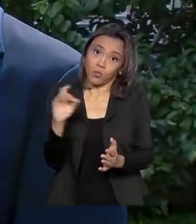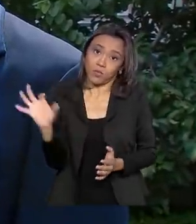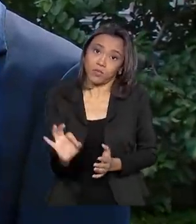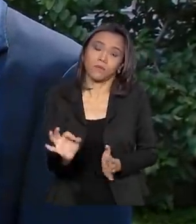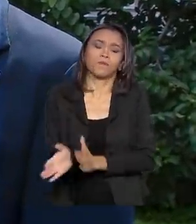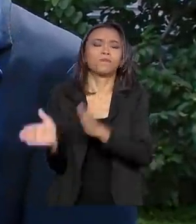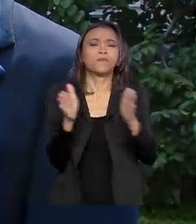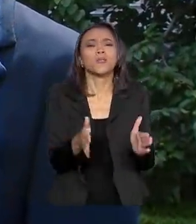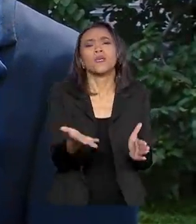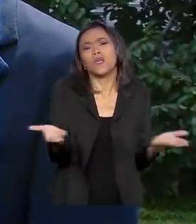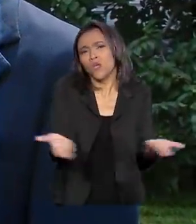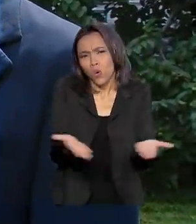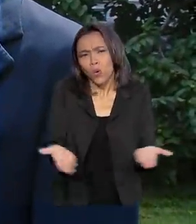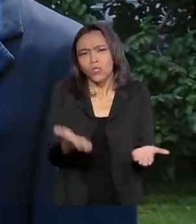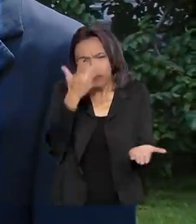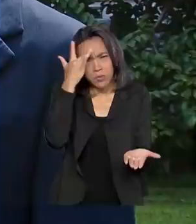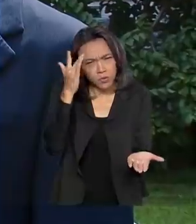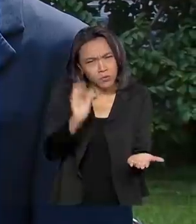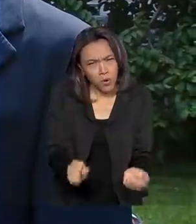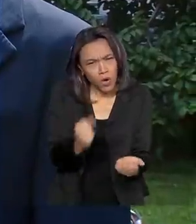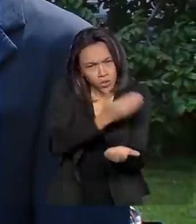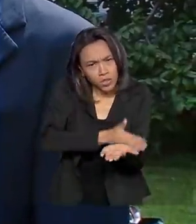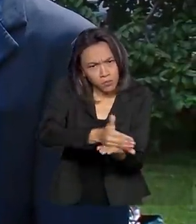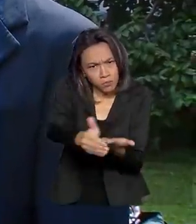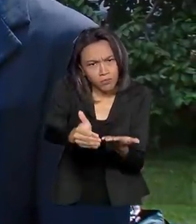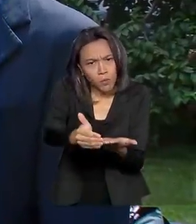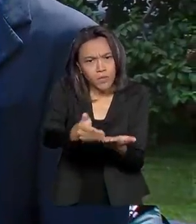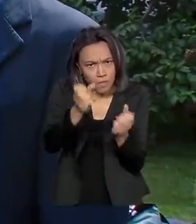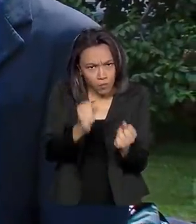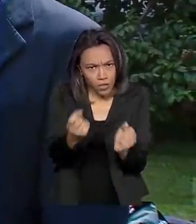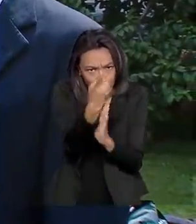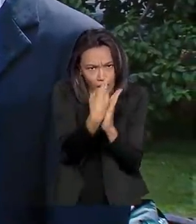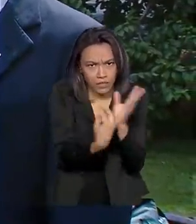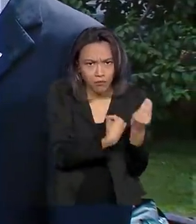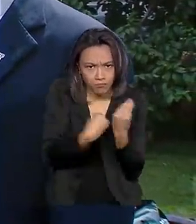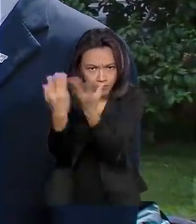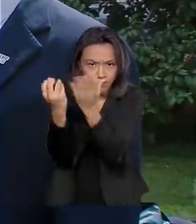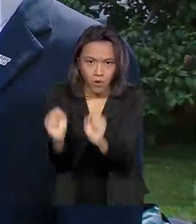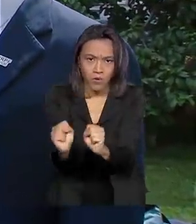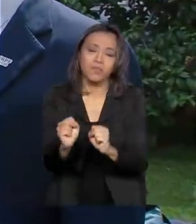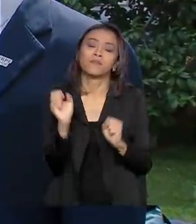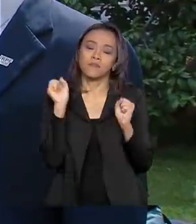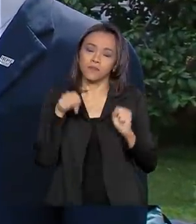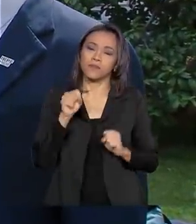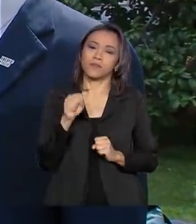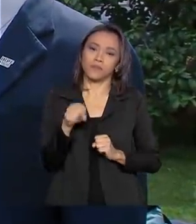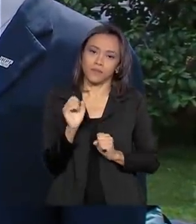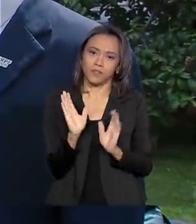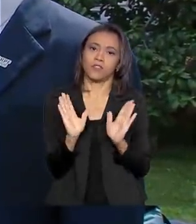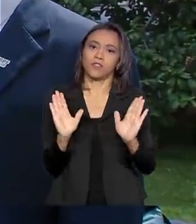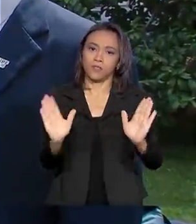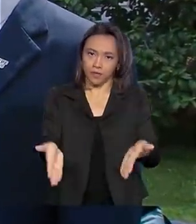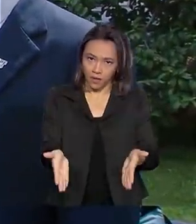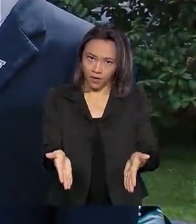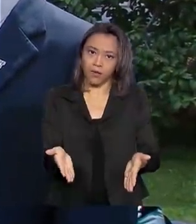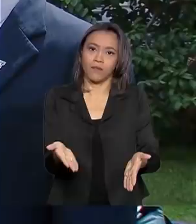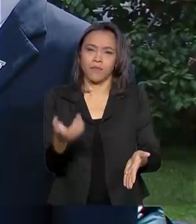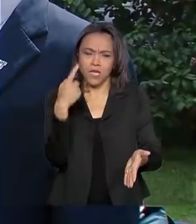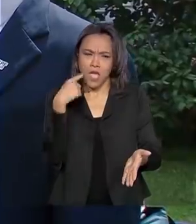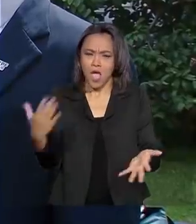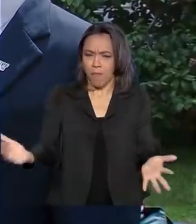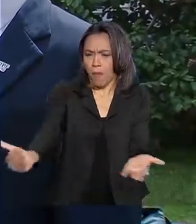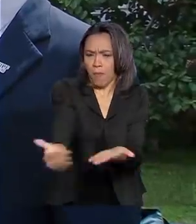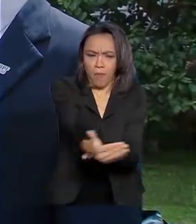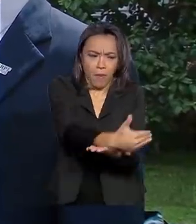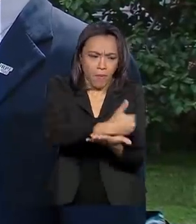E a partir de hoje as pessoas já podem começar a enviar as declarações? É, já estão entregando, na verdade, a gente já recebeu muitas